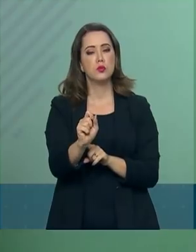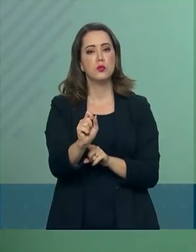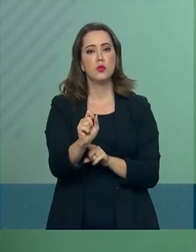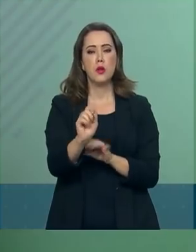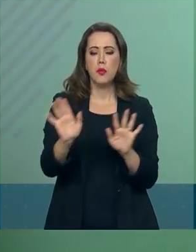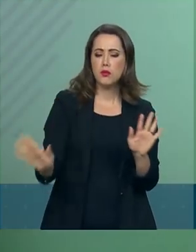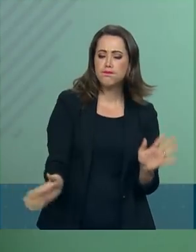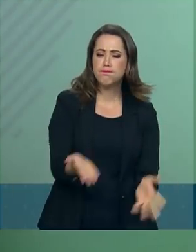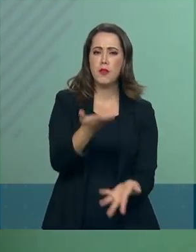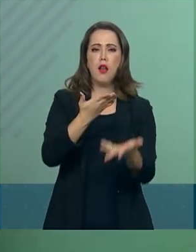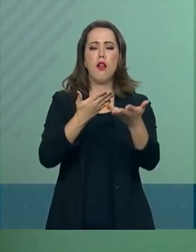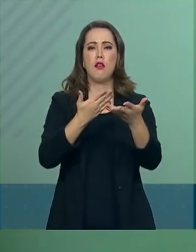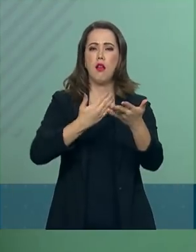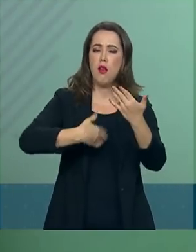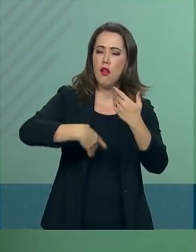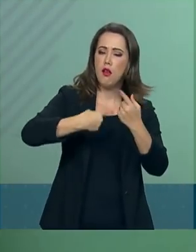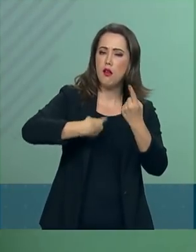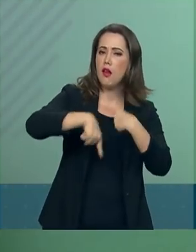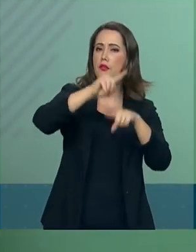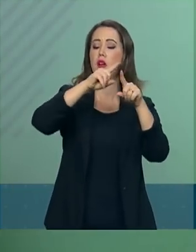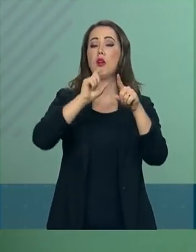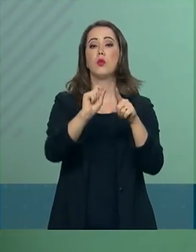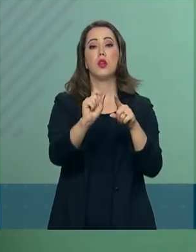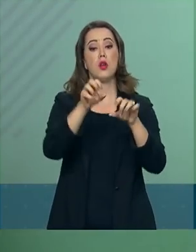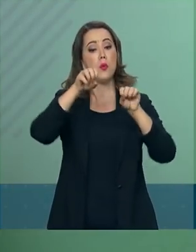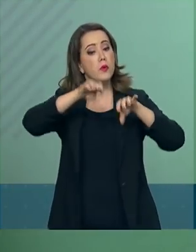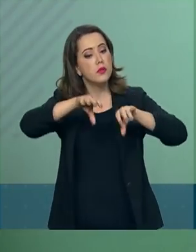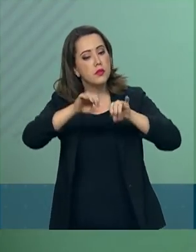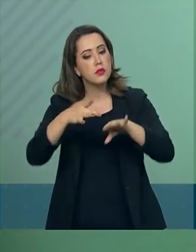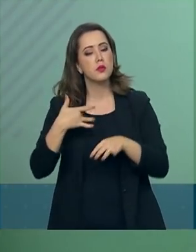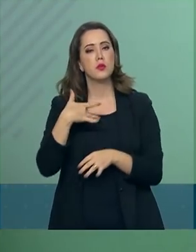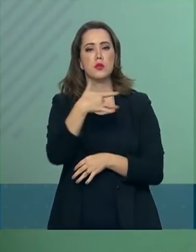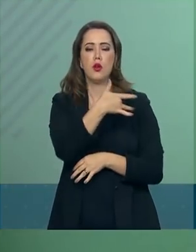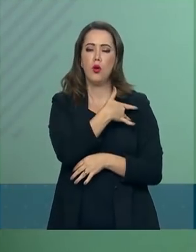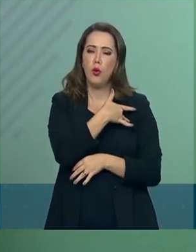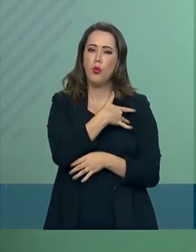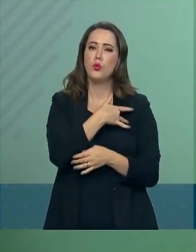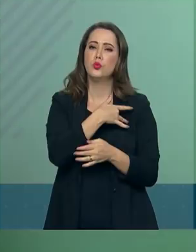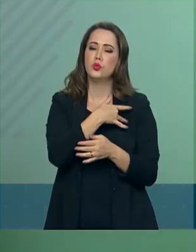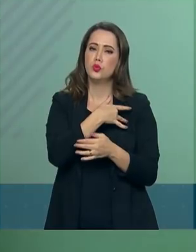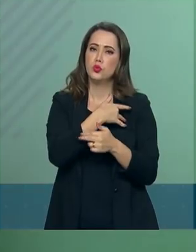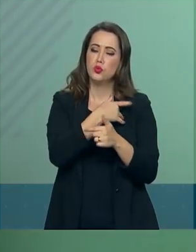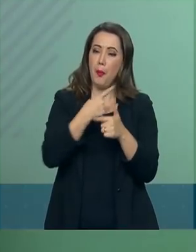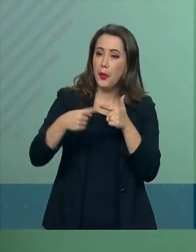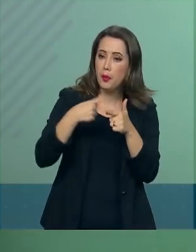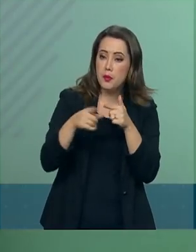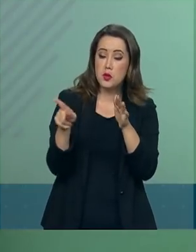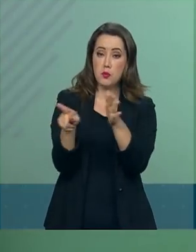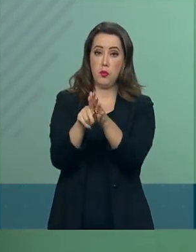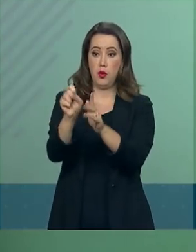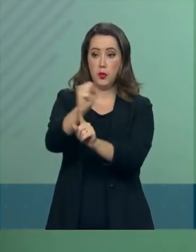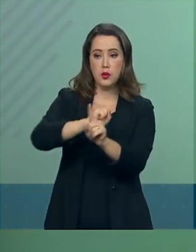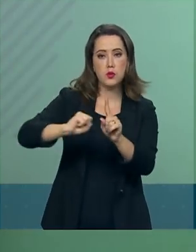alavancar questões de educação, de saúde, questões sociais de uma maneira geral.